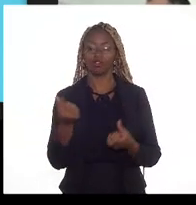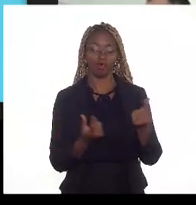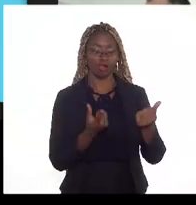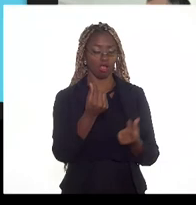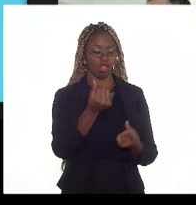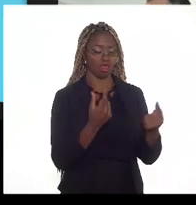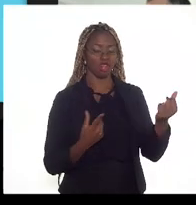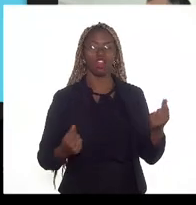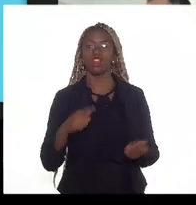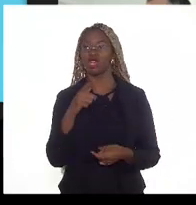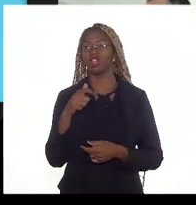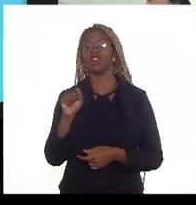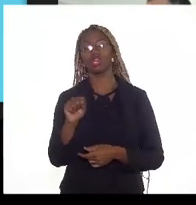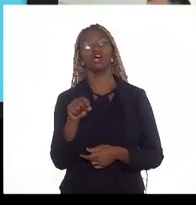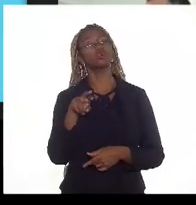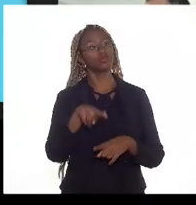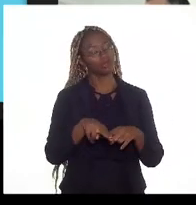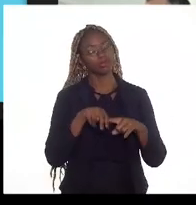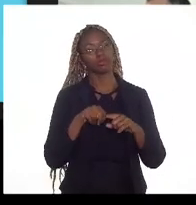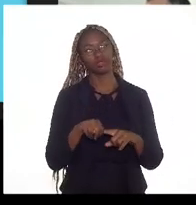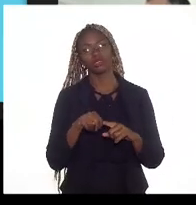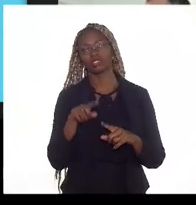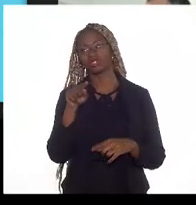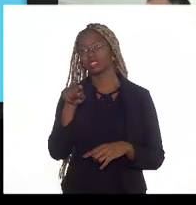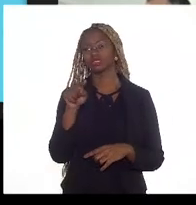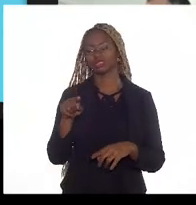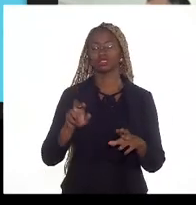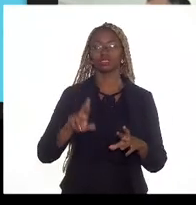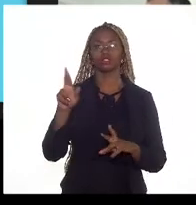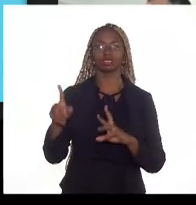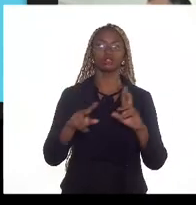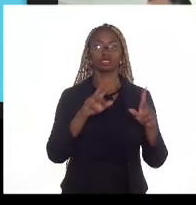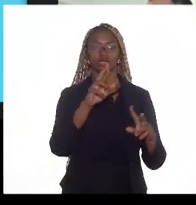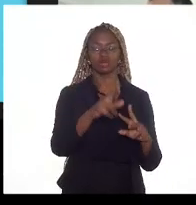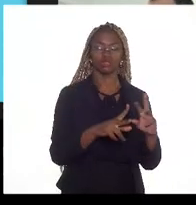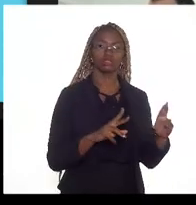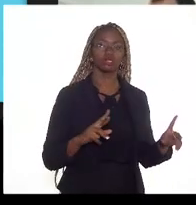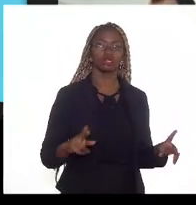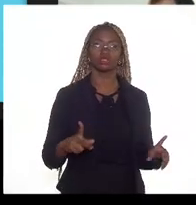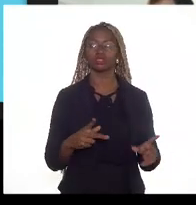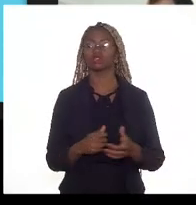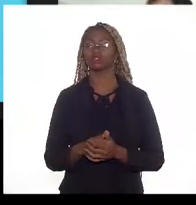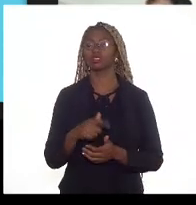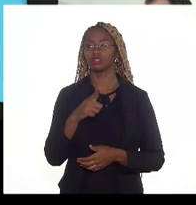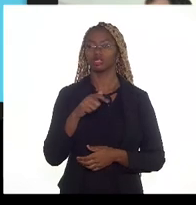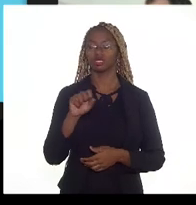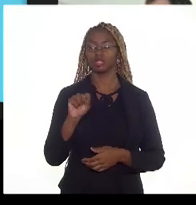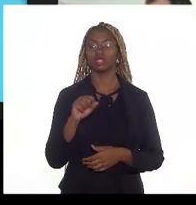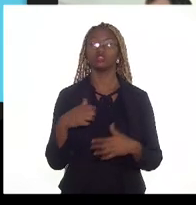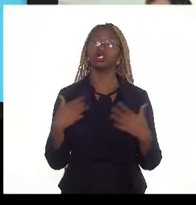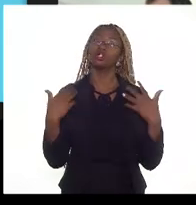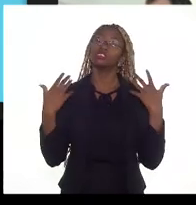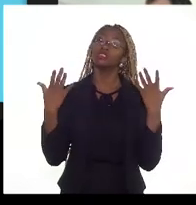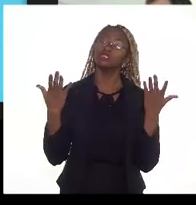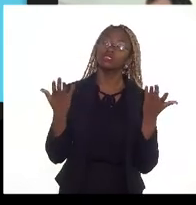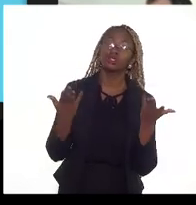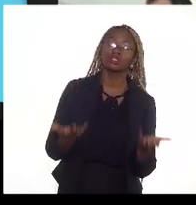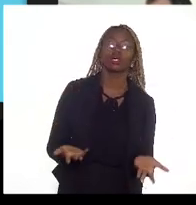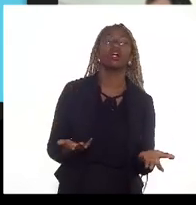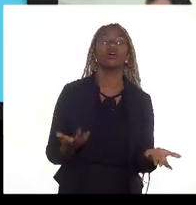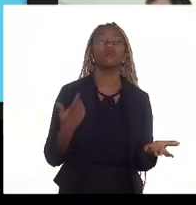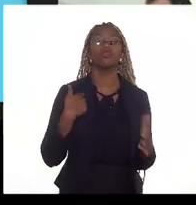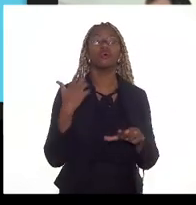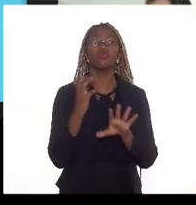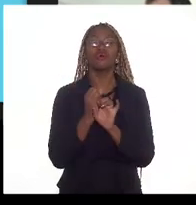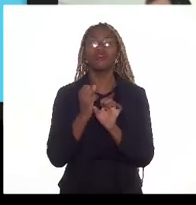gás por conta das características desse gás e aí eu fiz uma continha